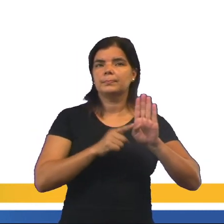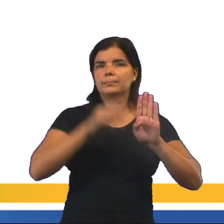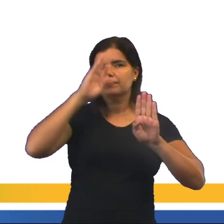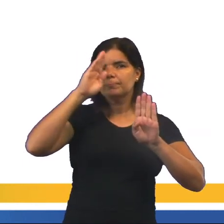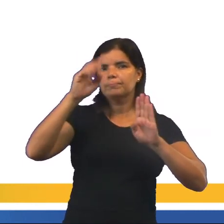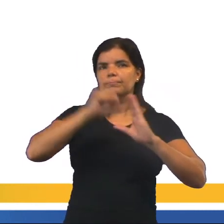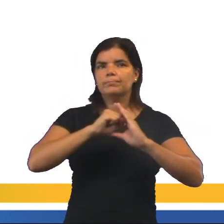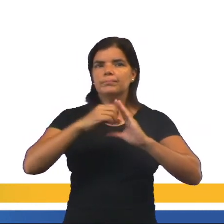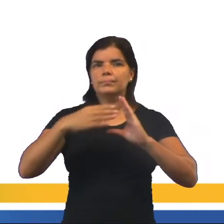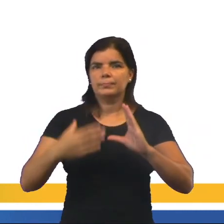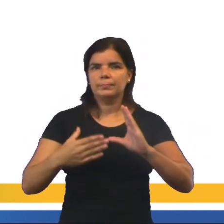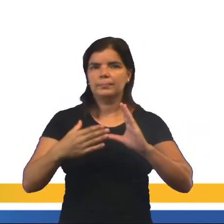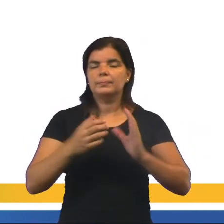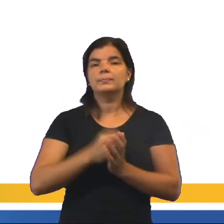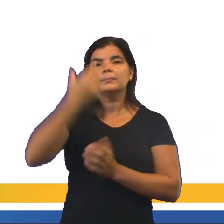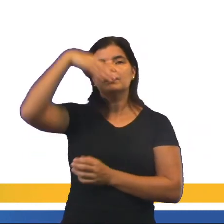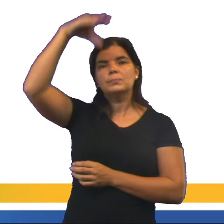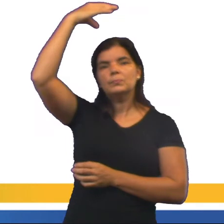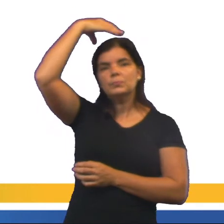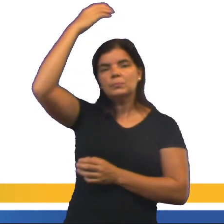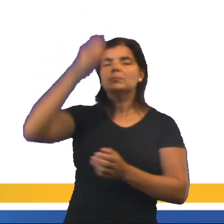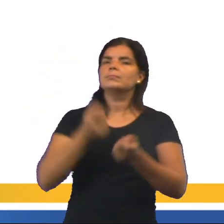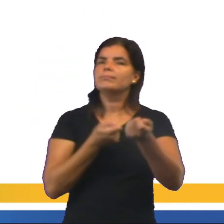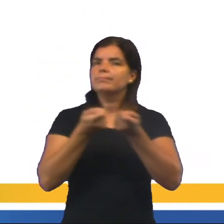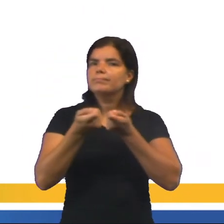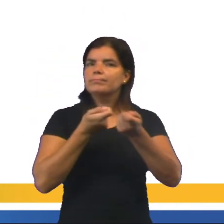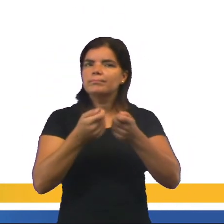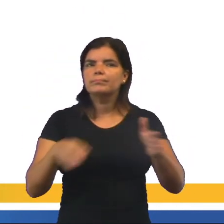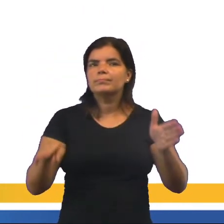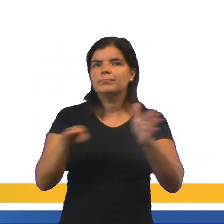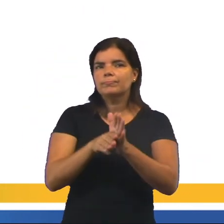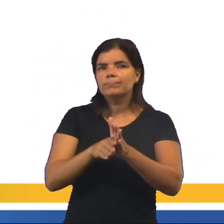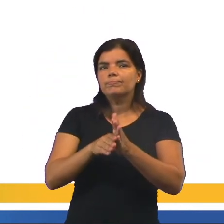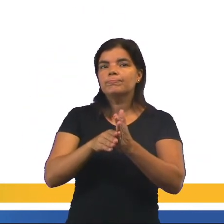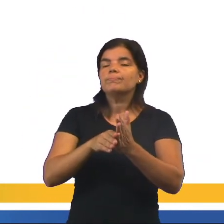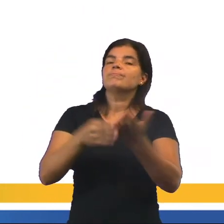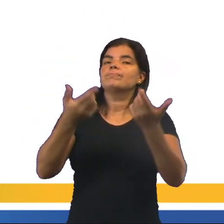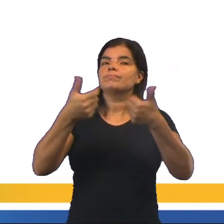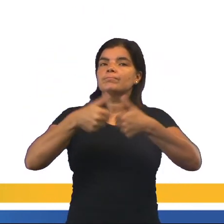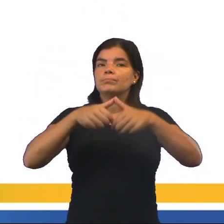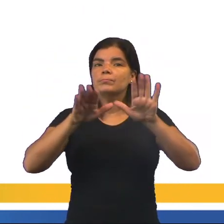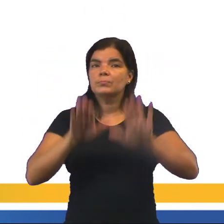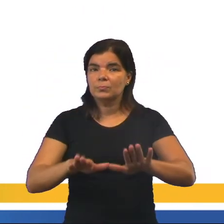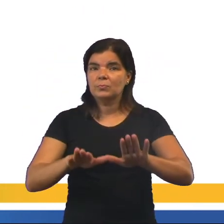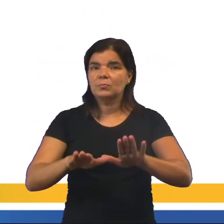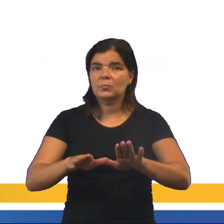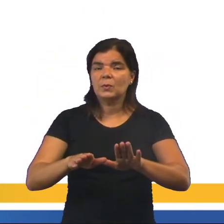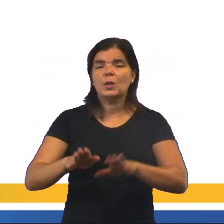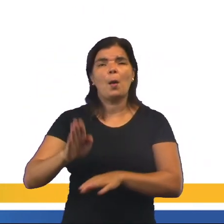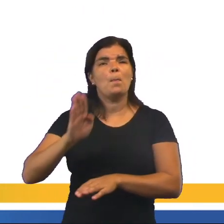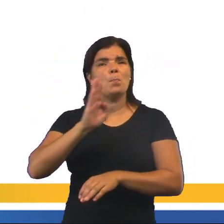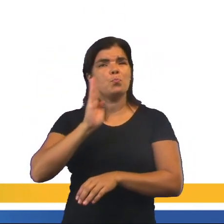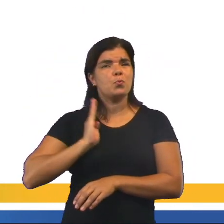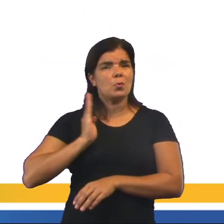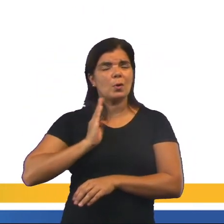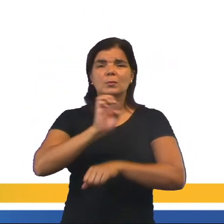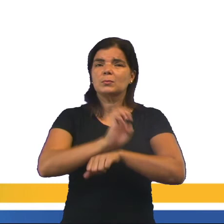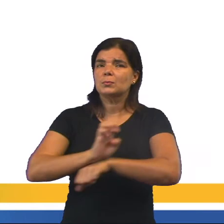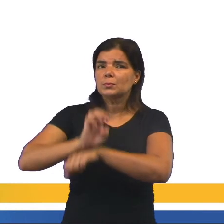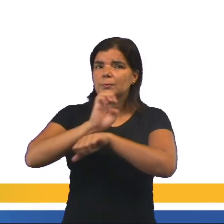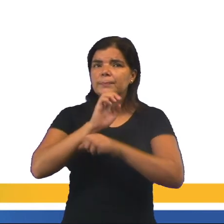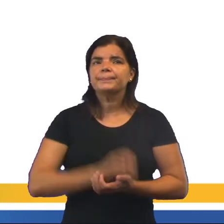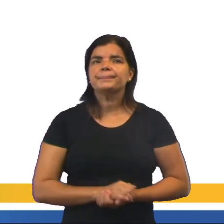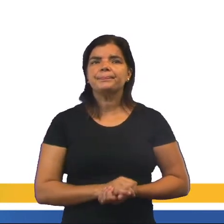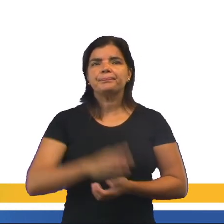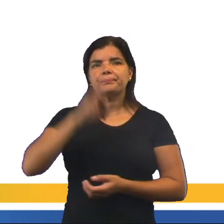A principal característica desse Império foi controlar, chegando a eliminar completamente o poder da burocracia do Estado? C.